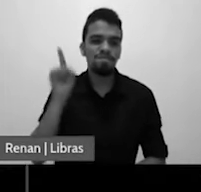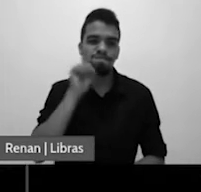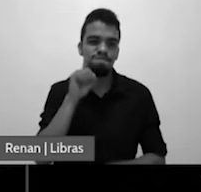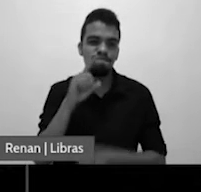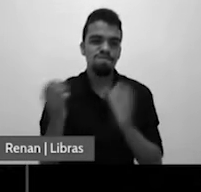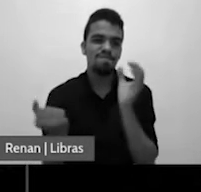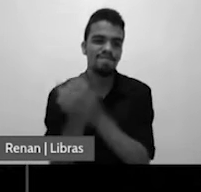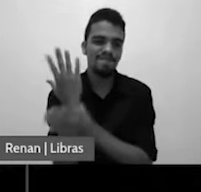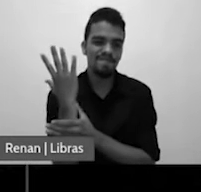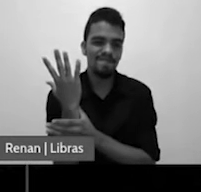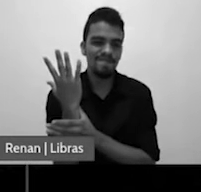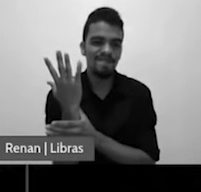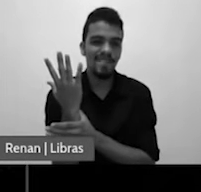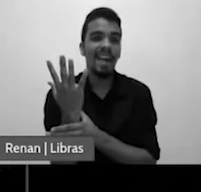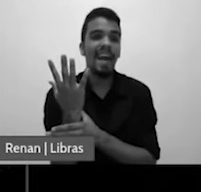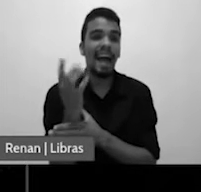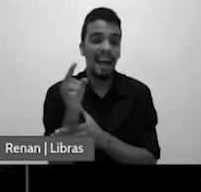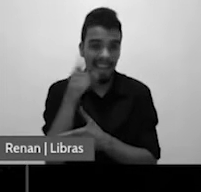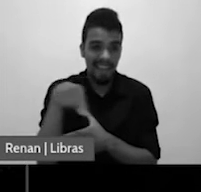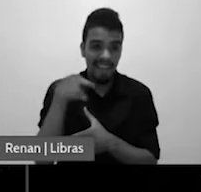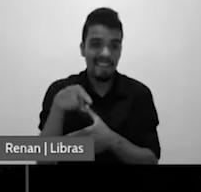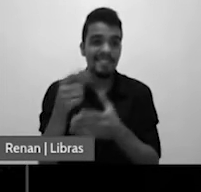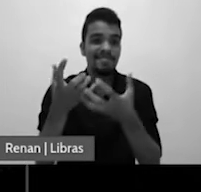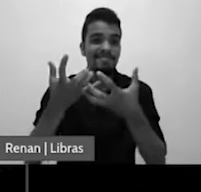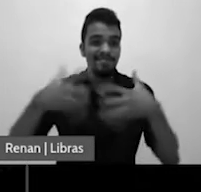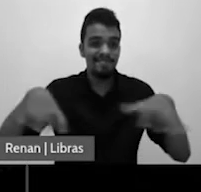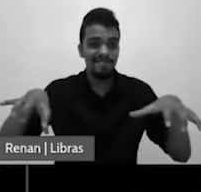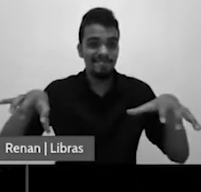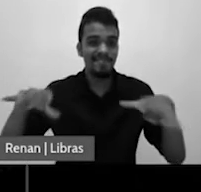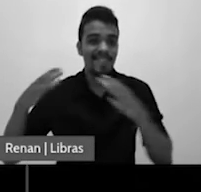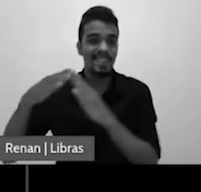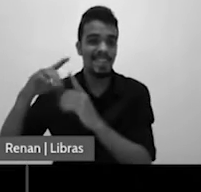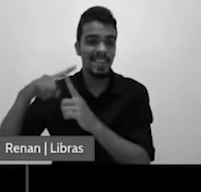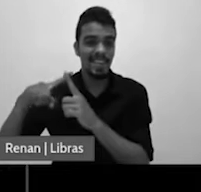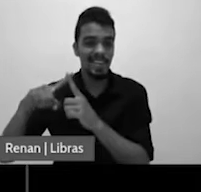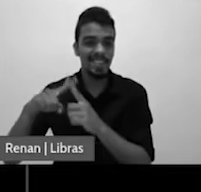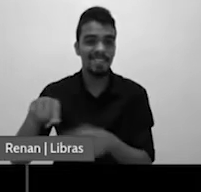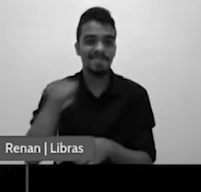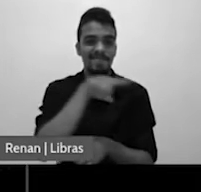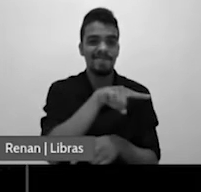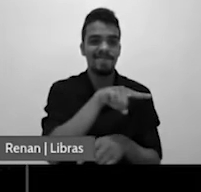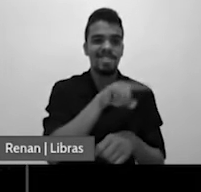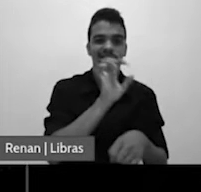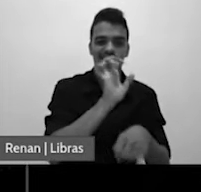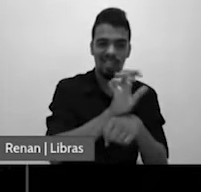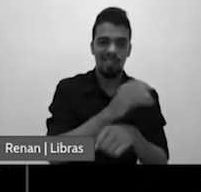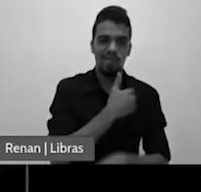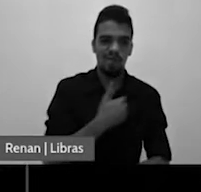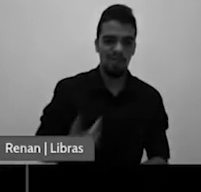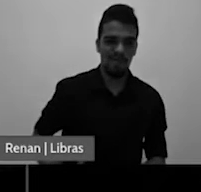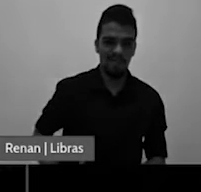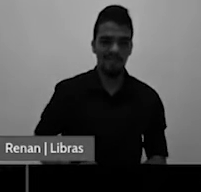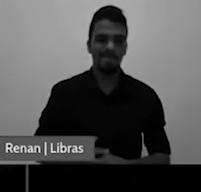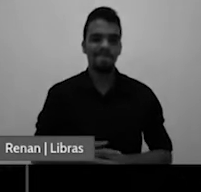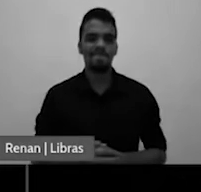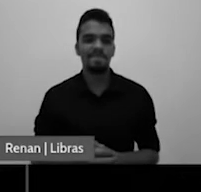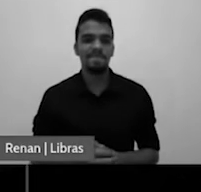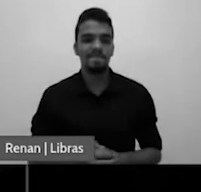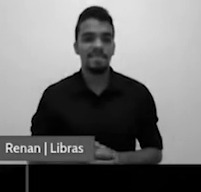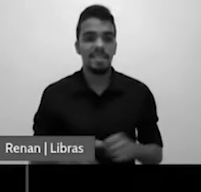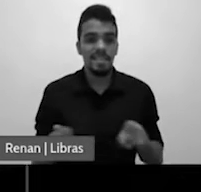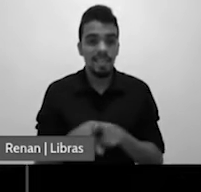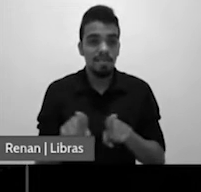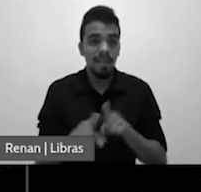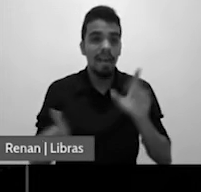fizeram a separação entre igreja e Estado. e aí com o tempo as leis dominicais das colônias perderam